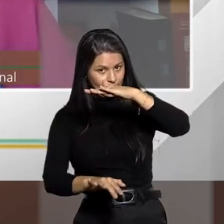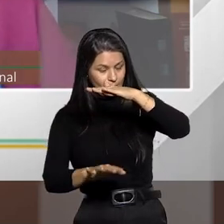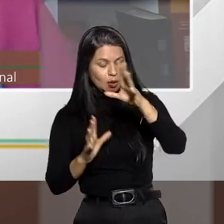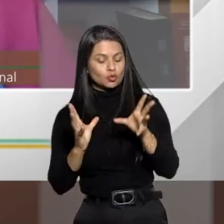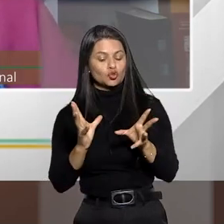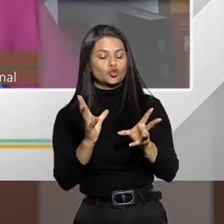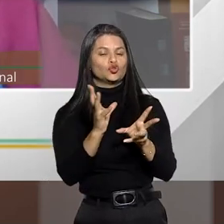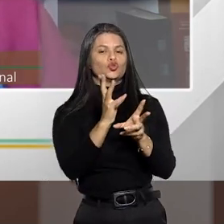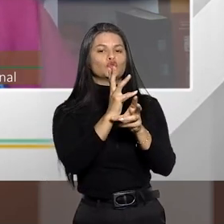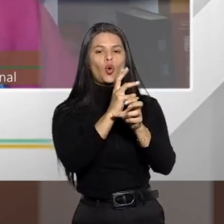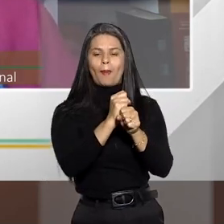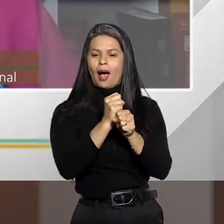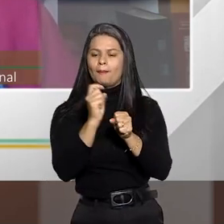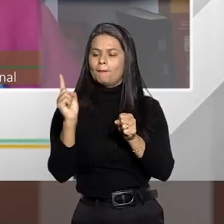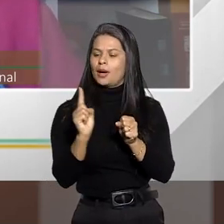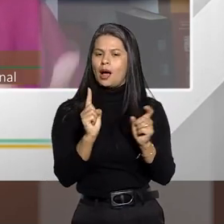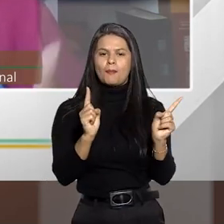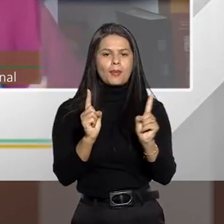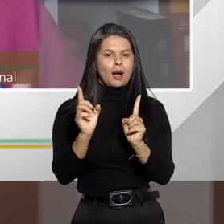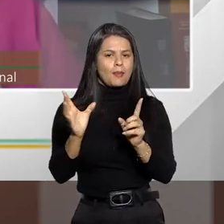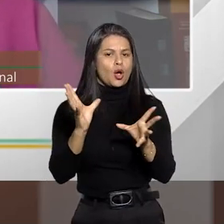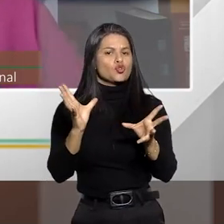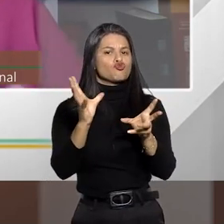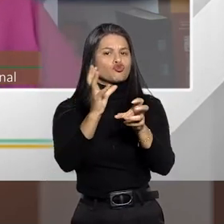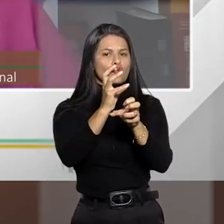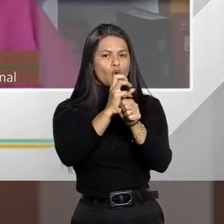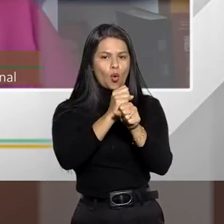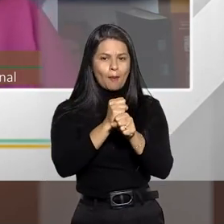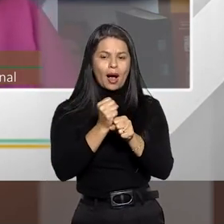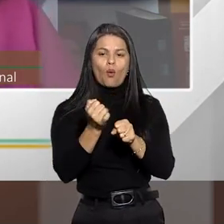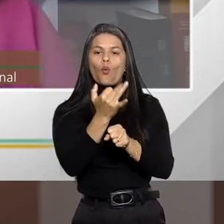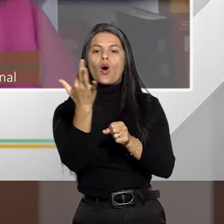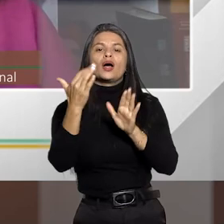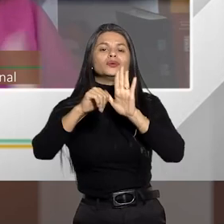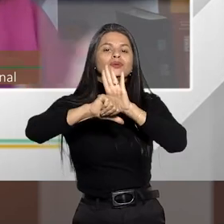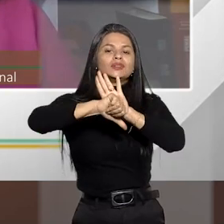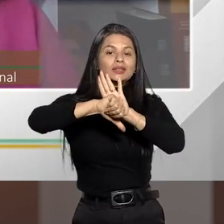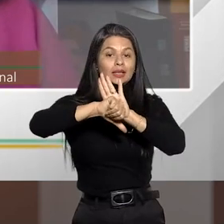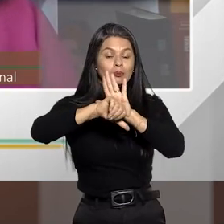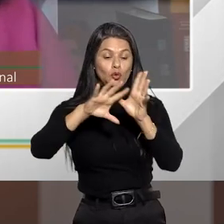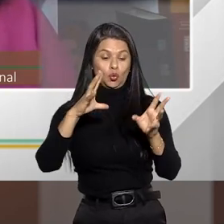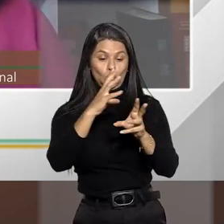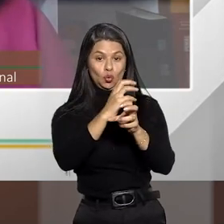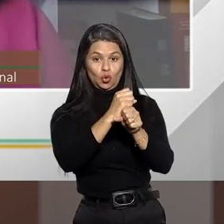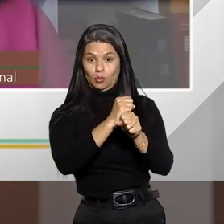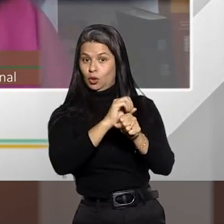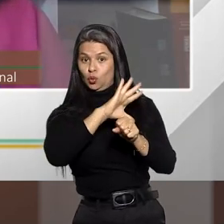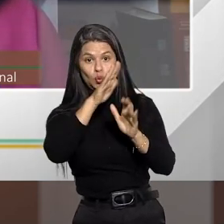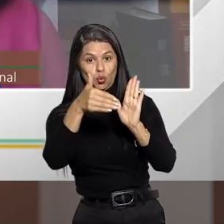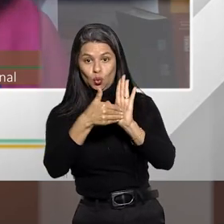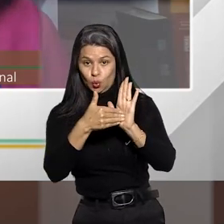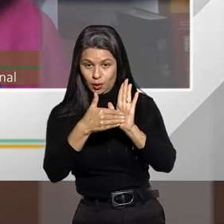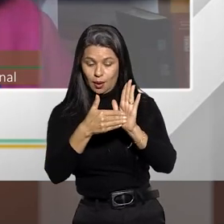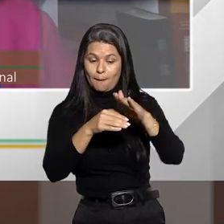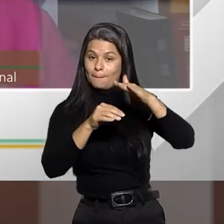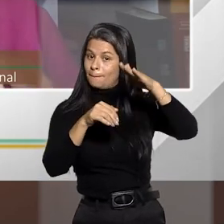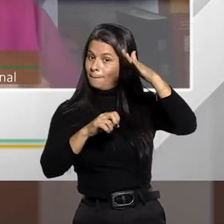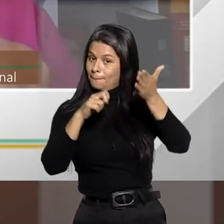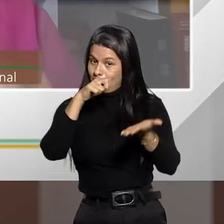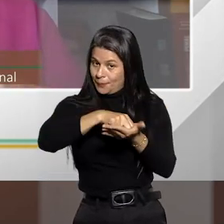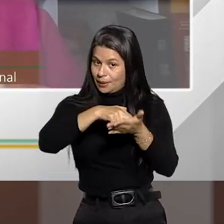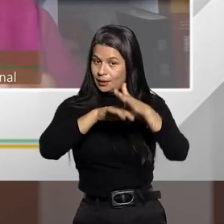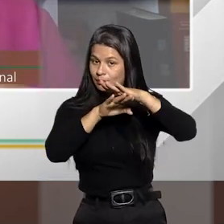o somatório, a acumulação dessas penas, e verificar se este somatório, total de soma das penas mínimas,